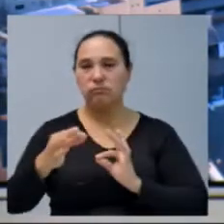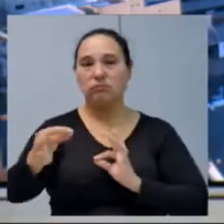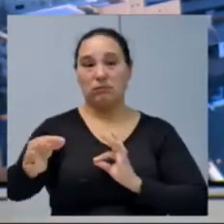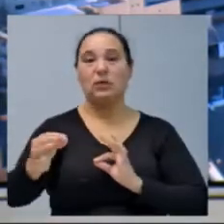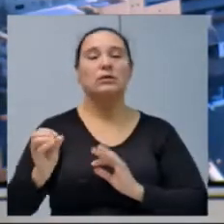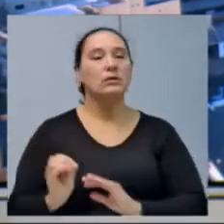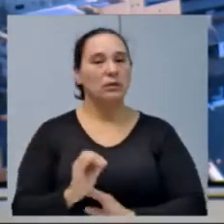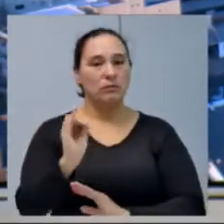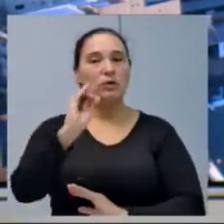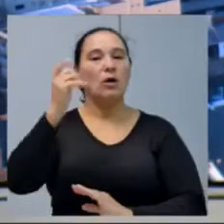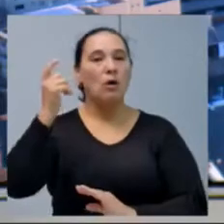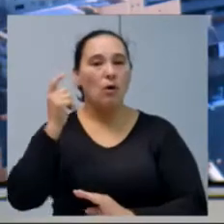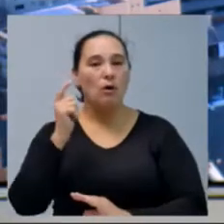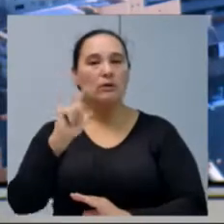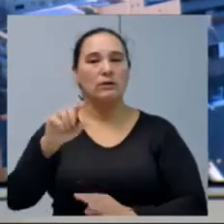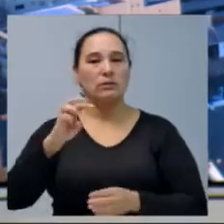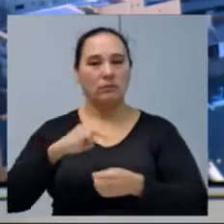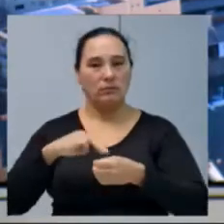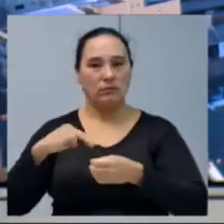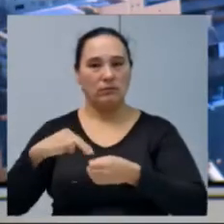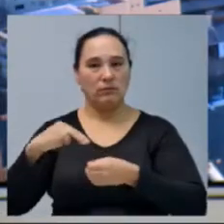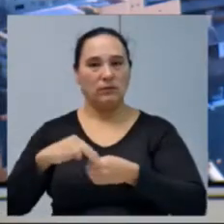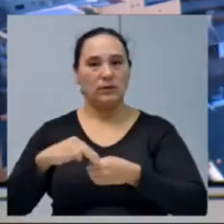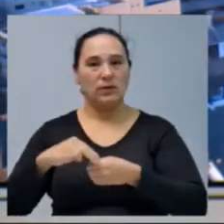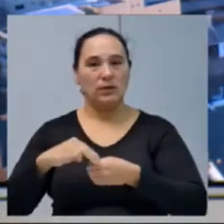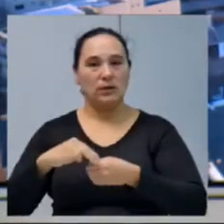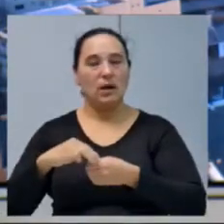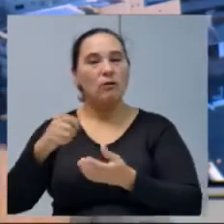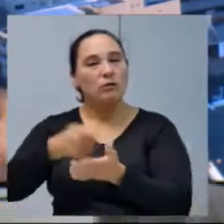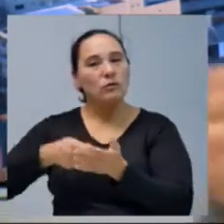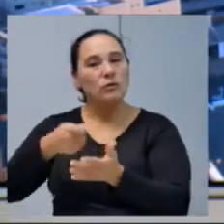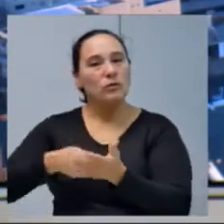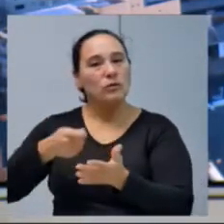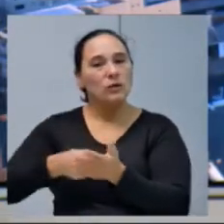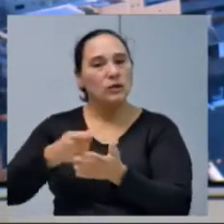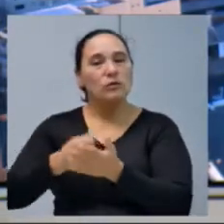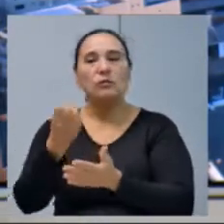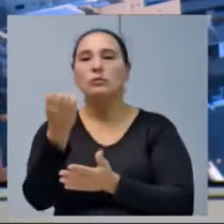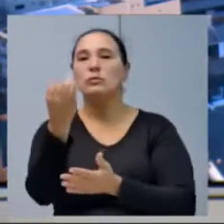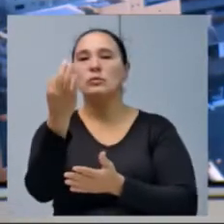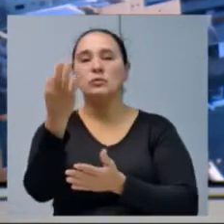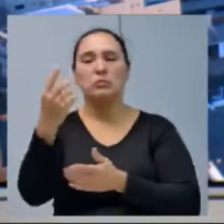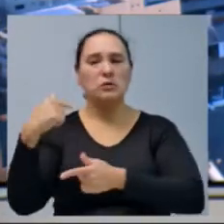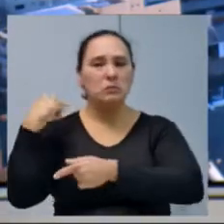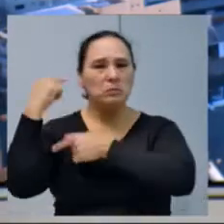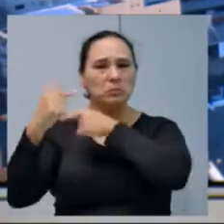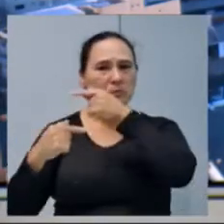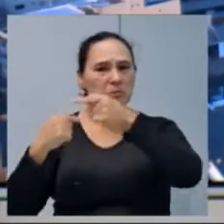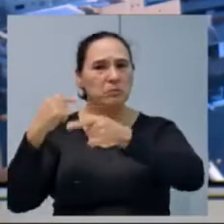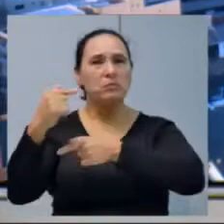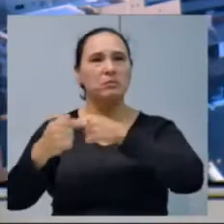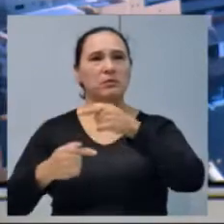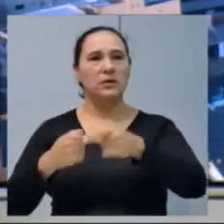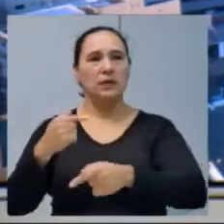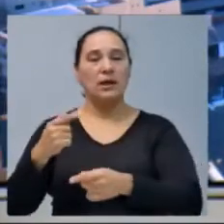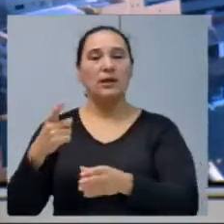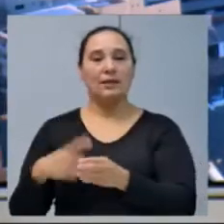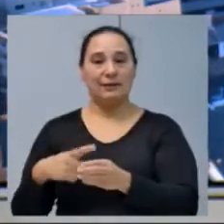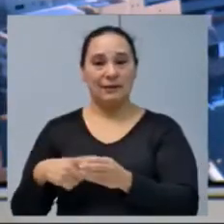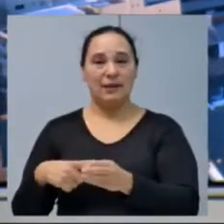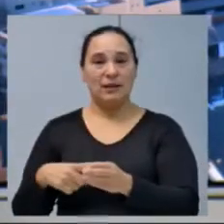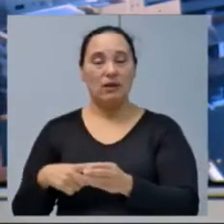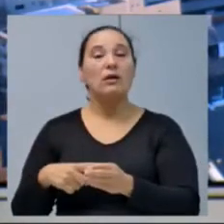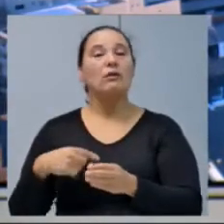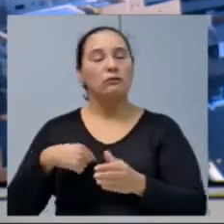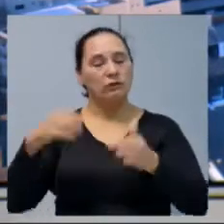É importante conquista aí para o município, tendo em vista isso é uma reivindicação de inúmeras gerações aí já na cidade e eu